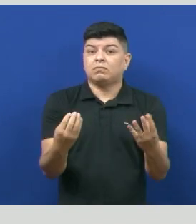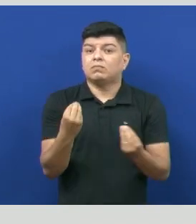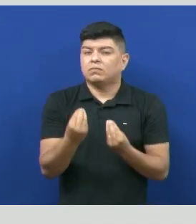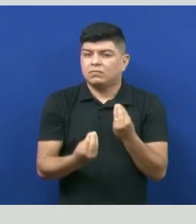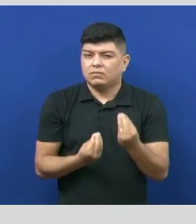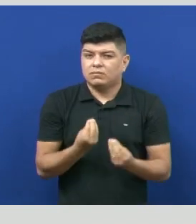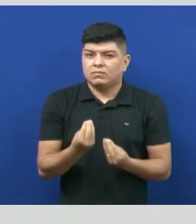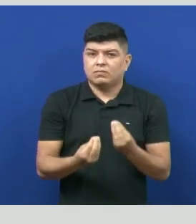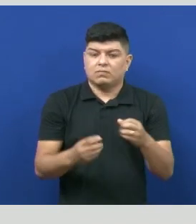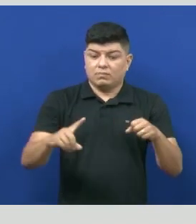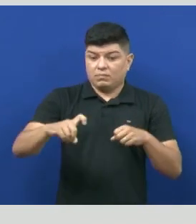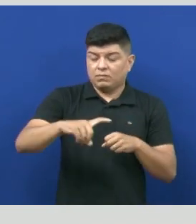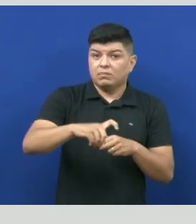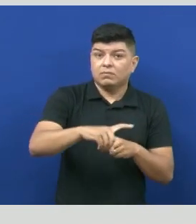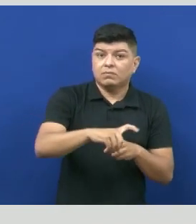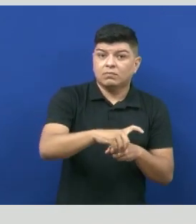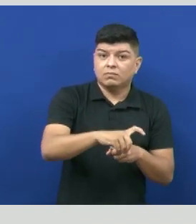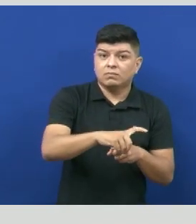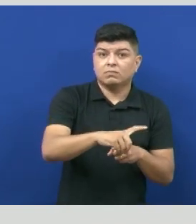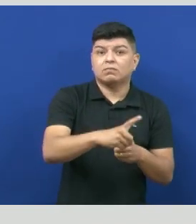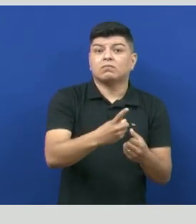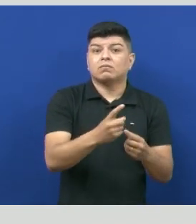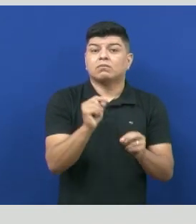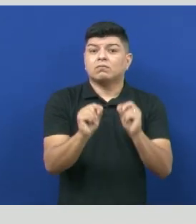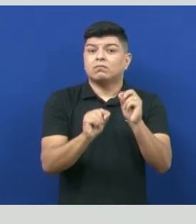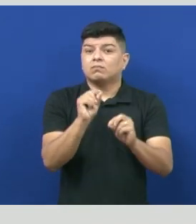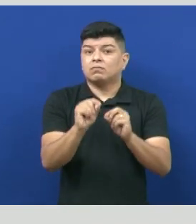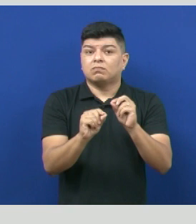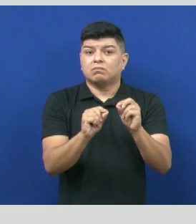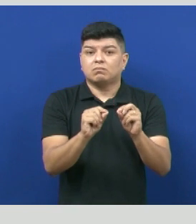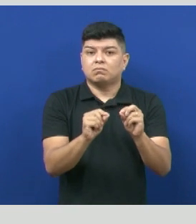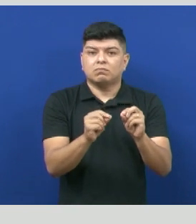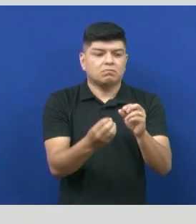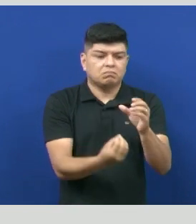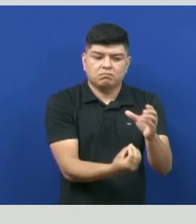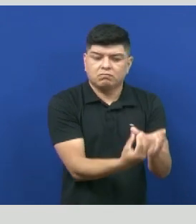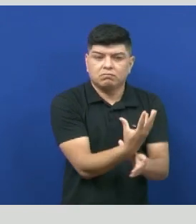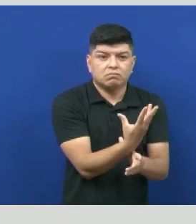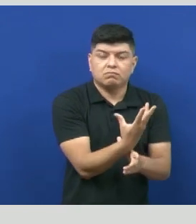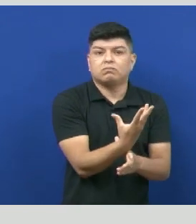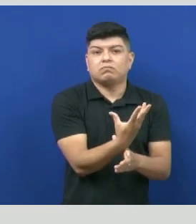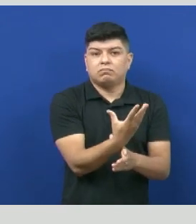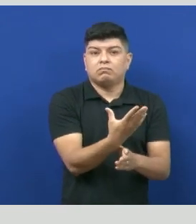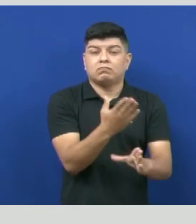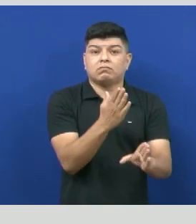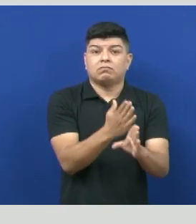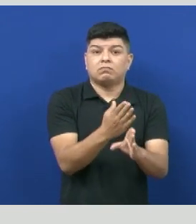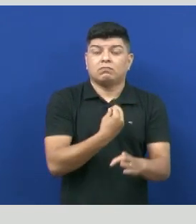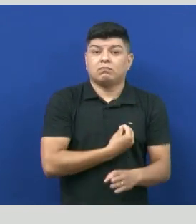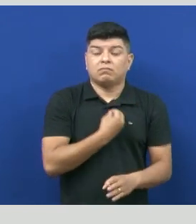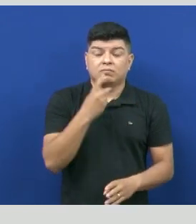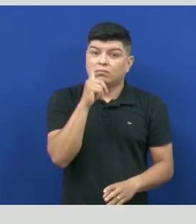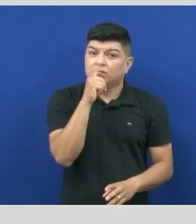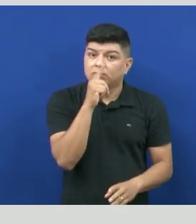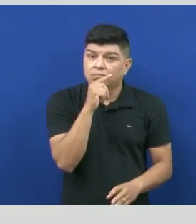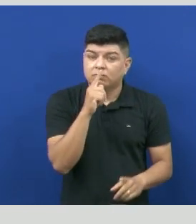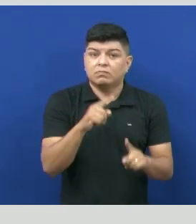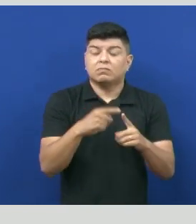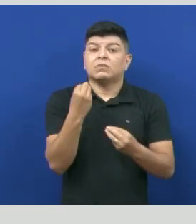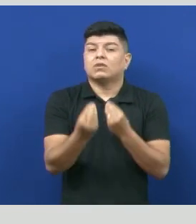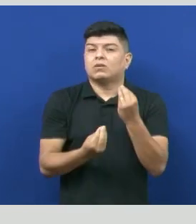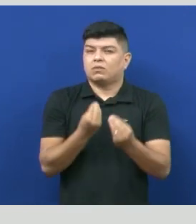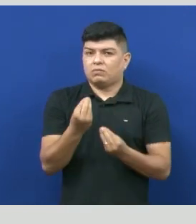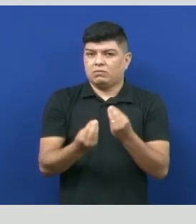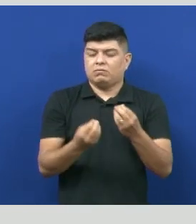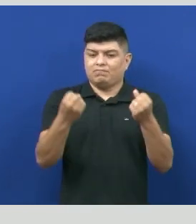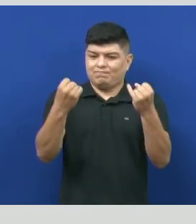maneira, que as larvas, elas brotavam espontaneamente do material orgânico presente na água, tranquilo? Agora, como